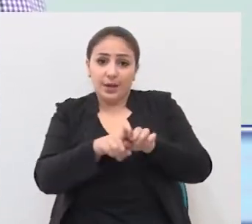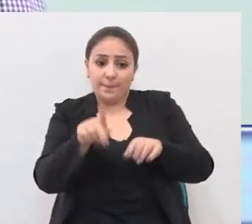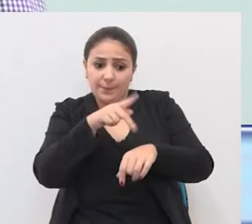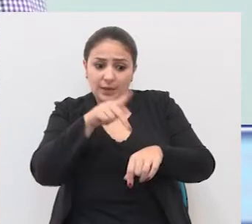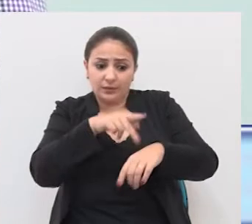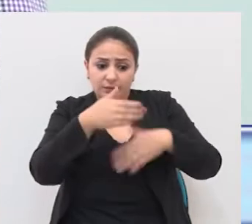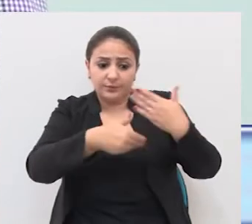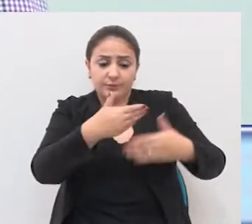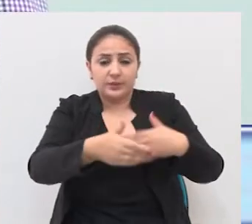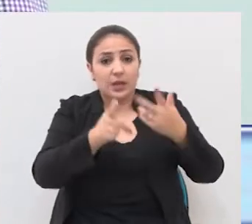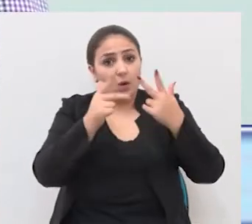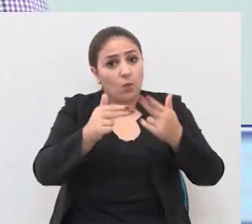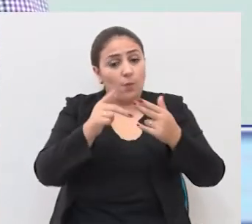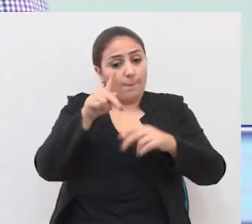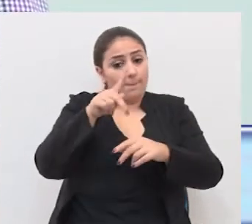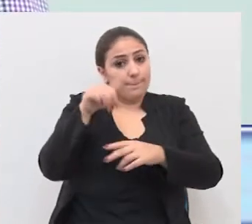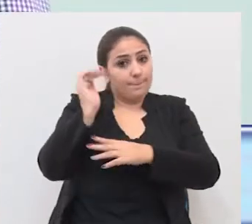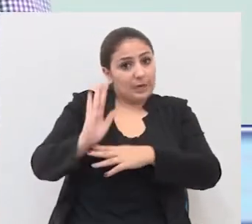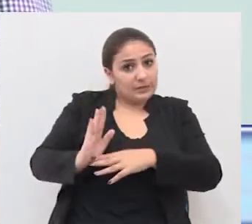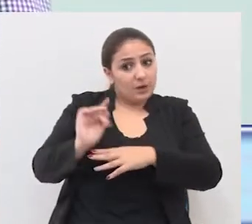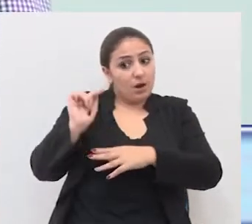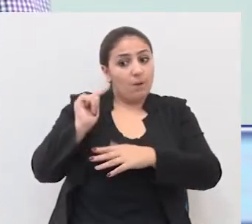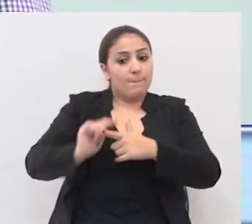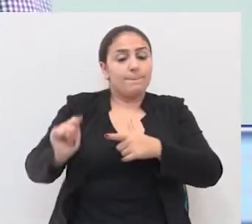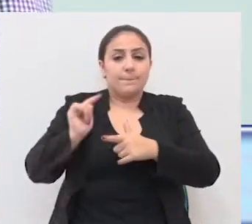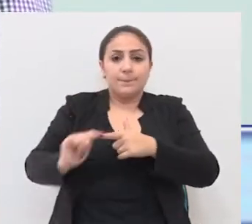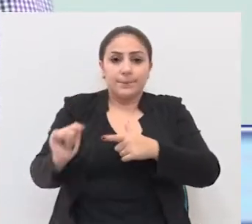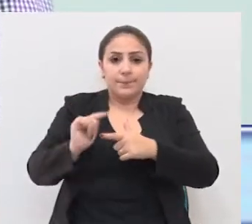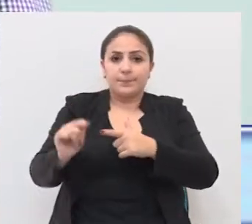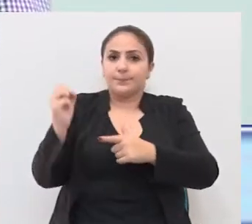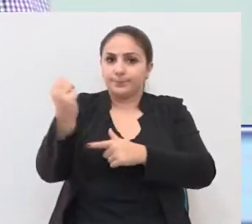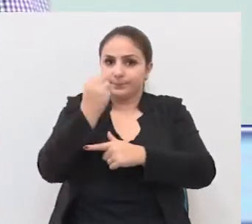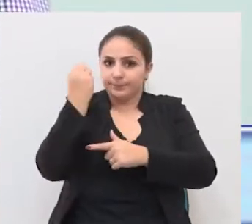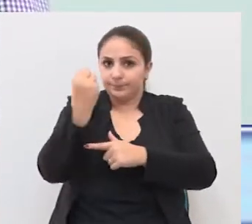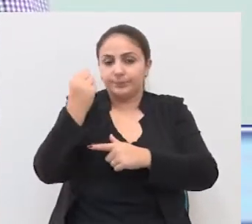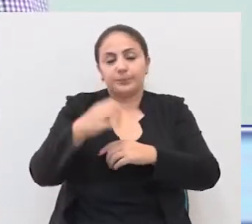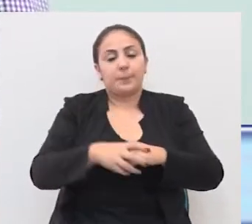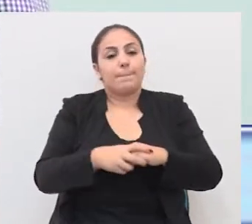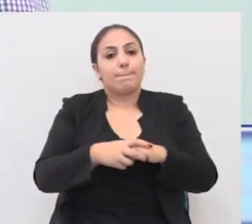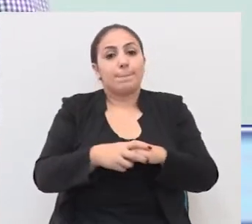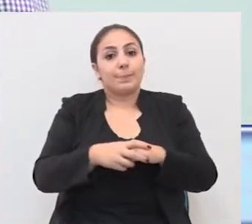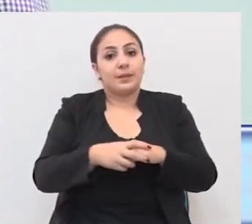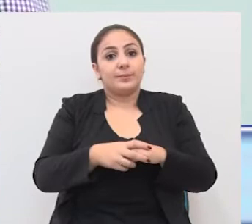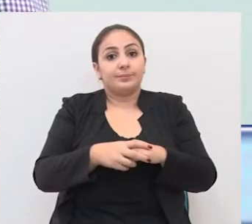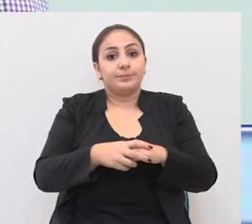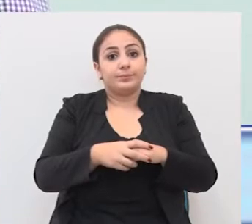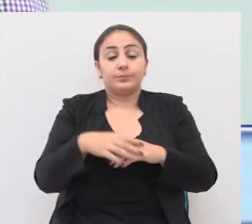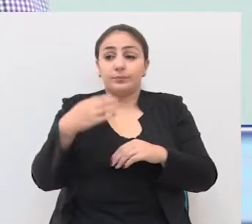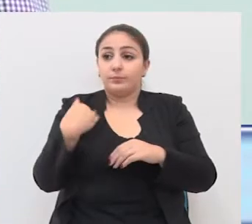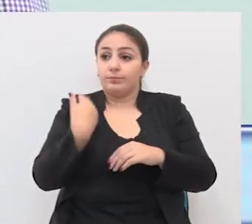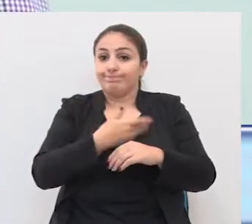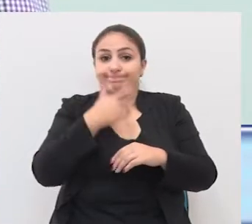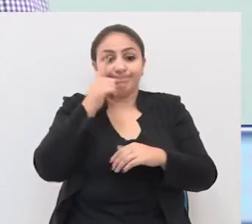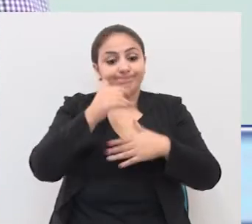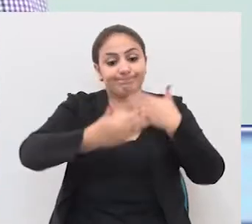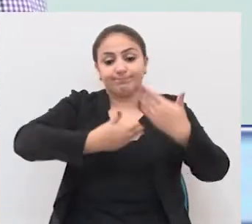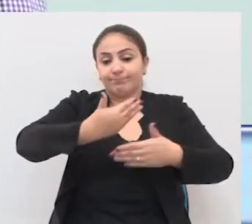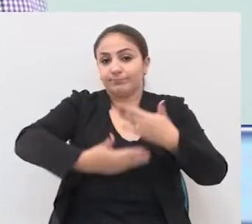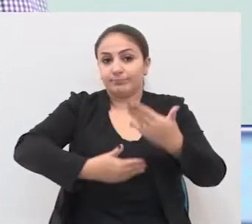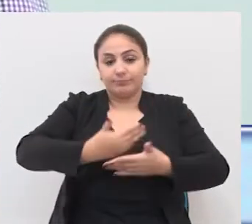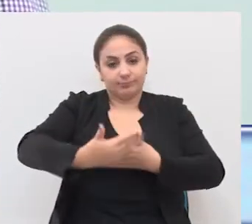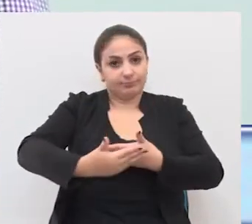onde se enquadra o Brasil é um problema de muita gravidade. Ainda não estamos avançados